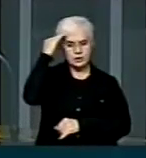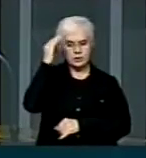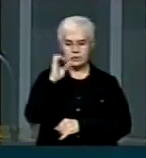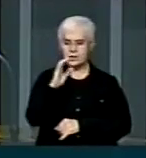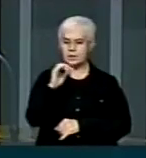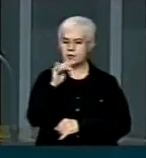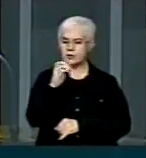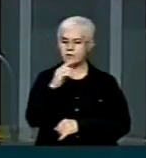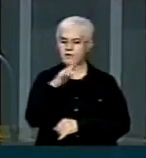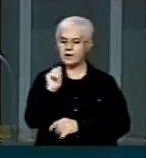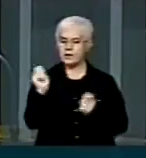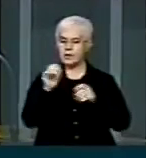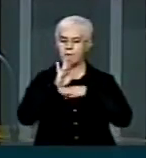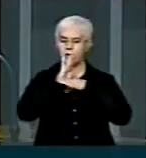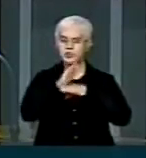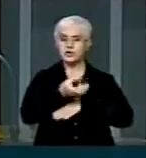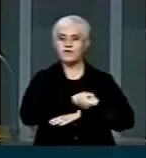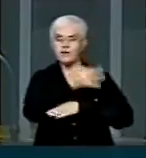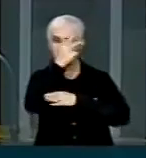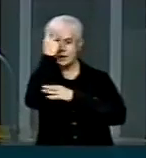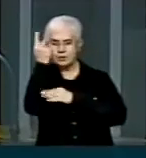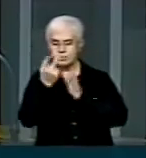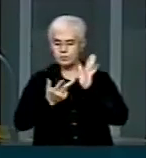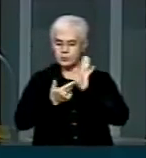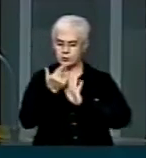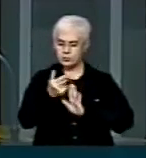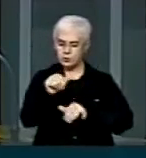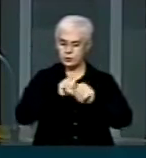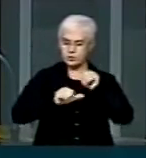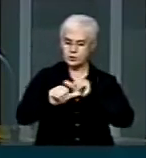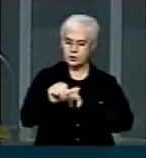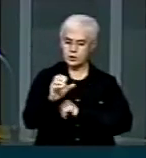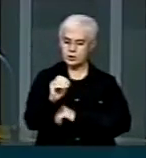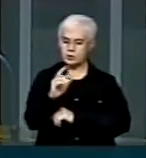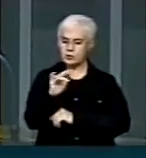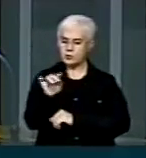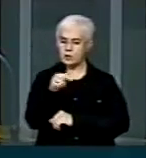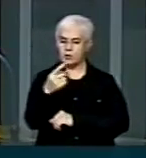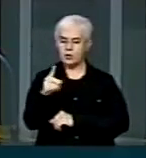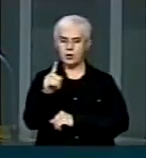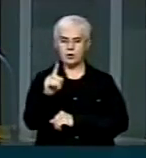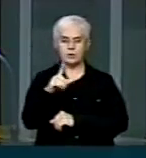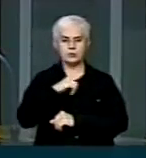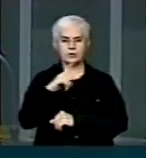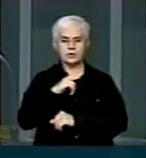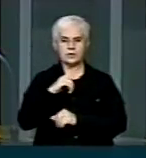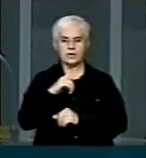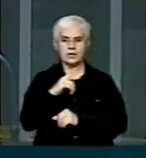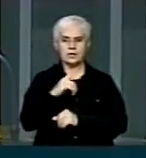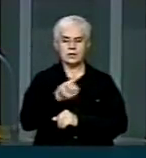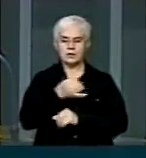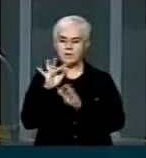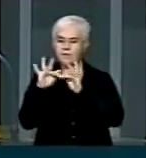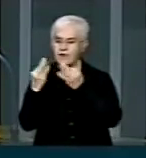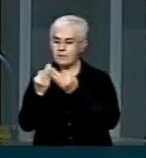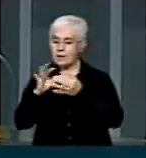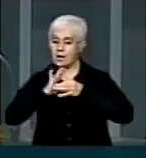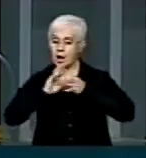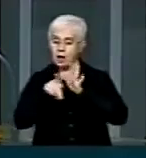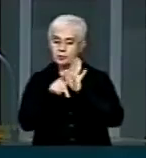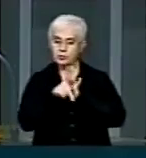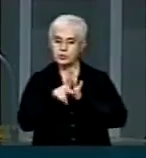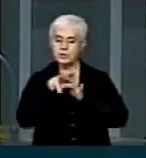ao mesmo tempo ajudar várias pessoas. Isto porque tem órgãos tecidos autorizados pela família